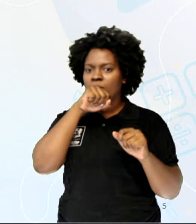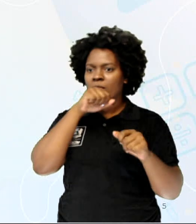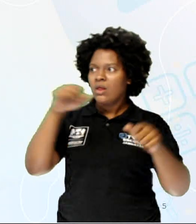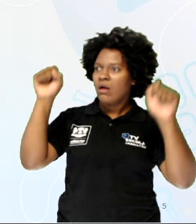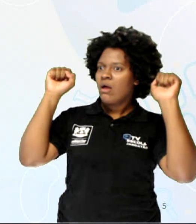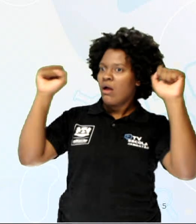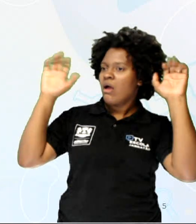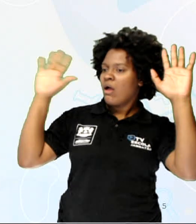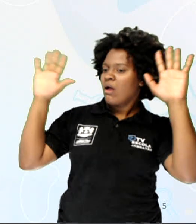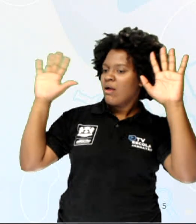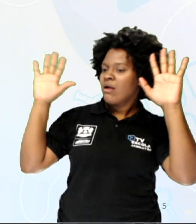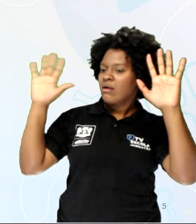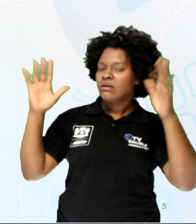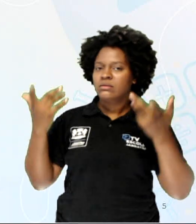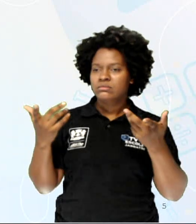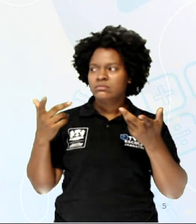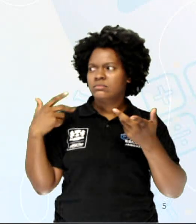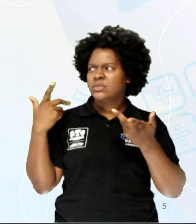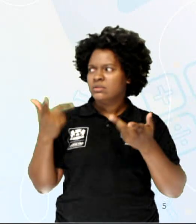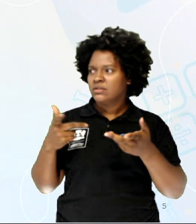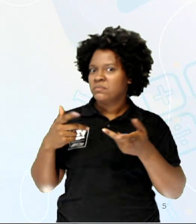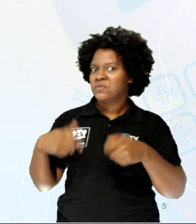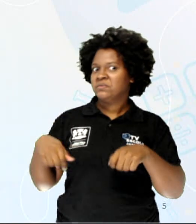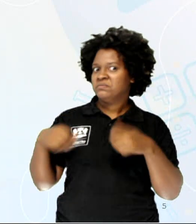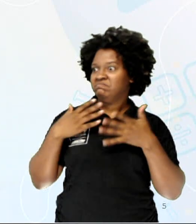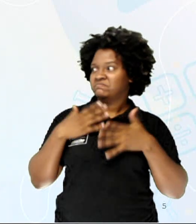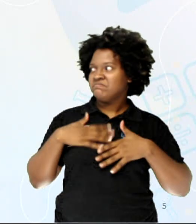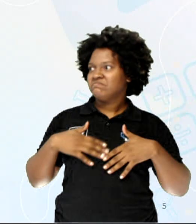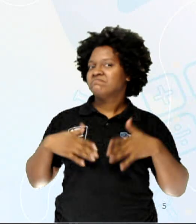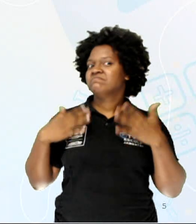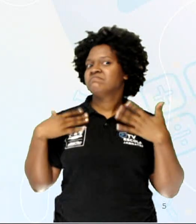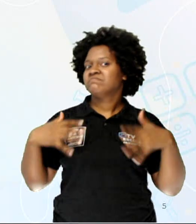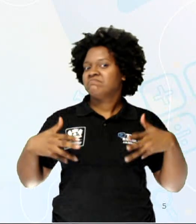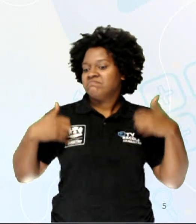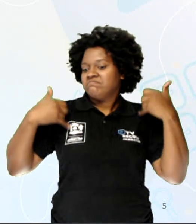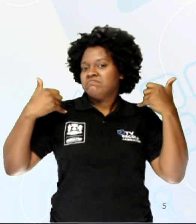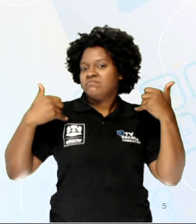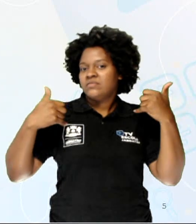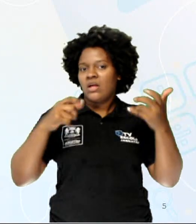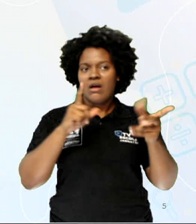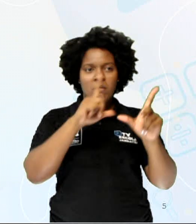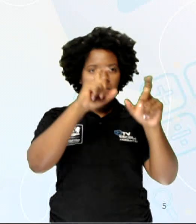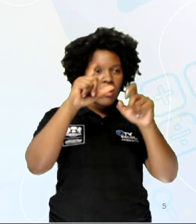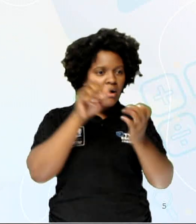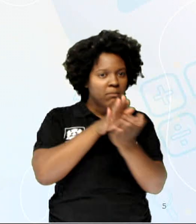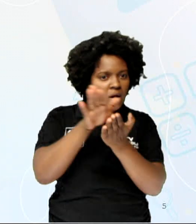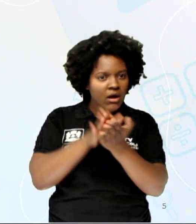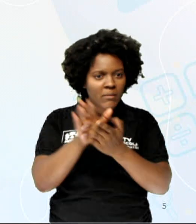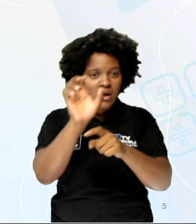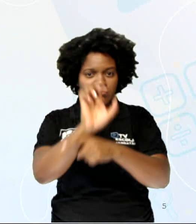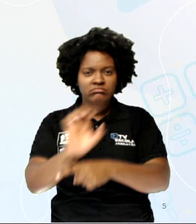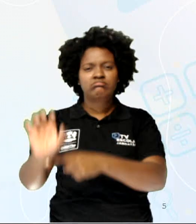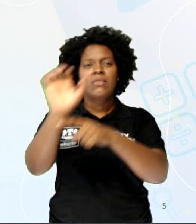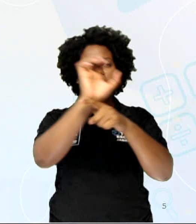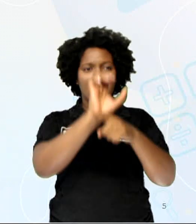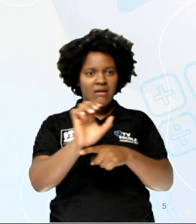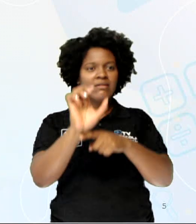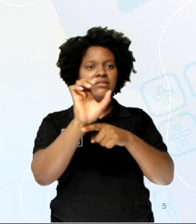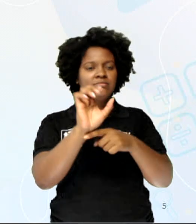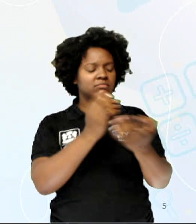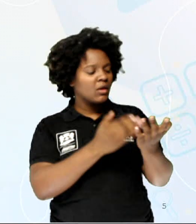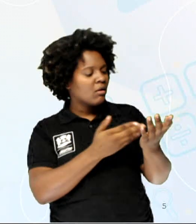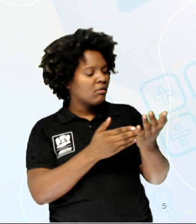manifestações. Eu fiquei muito orgulhosa. A foto foi publicada em toda a Europa. E até uma revista